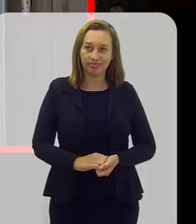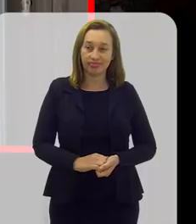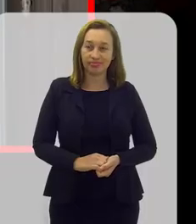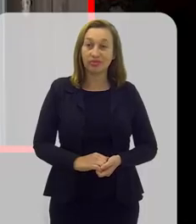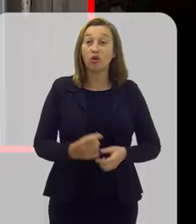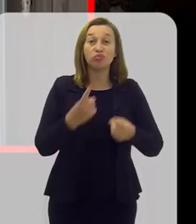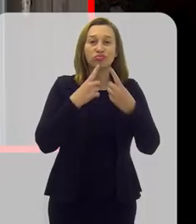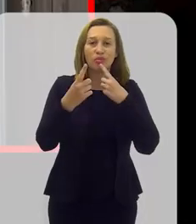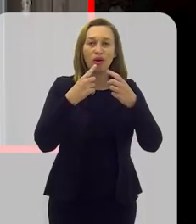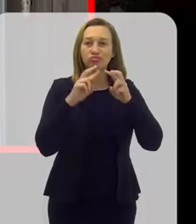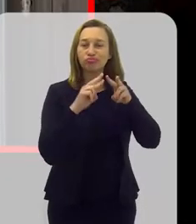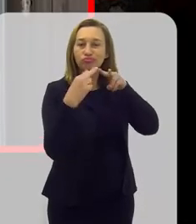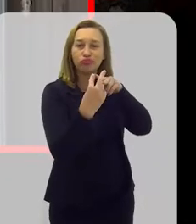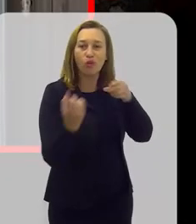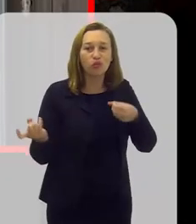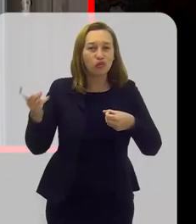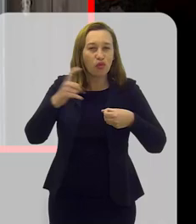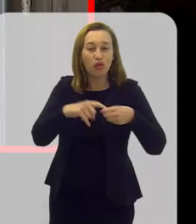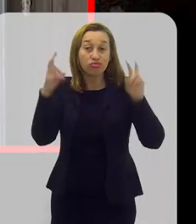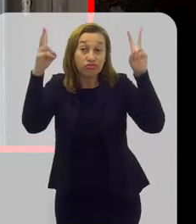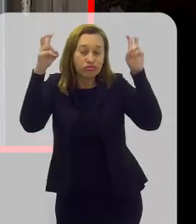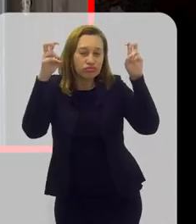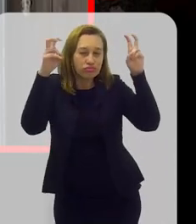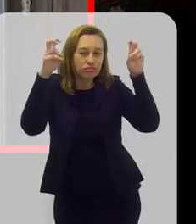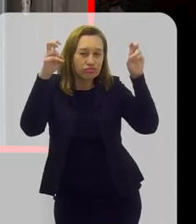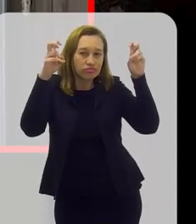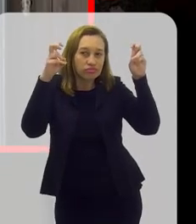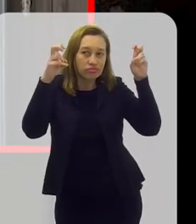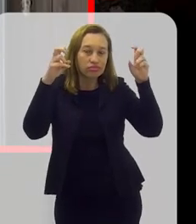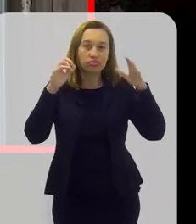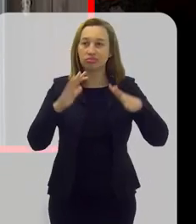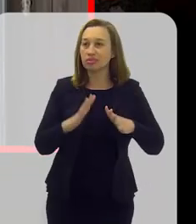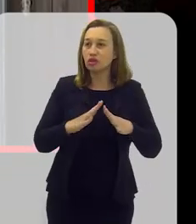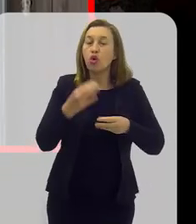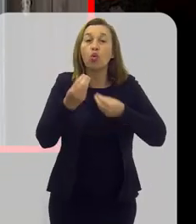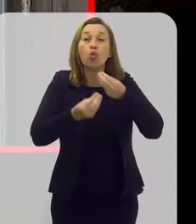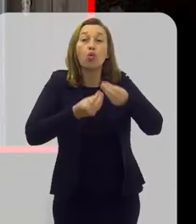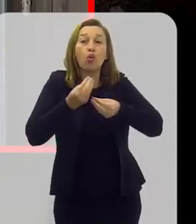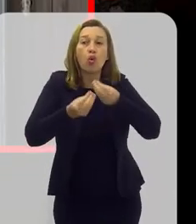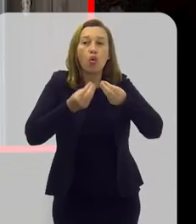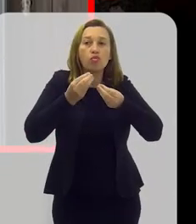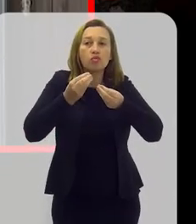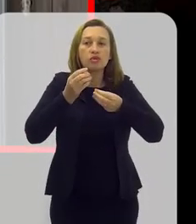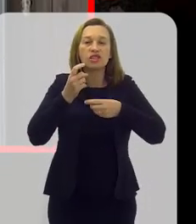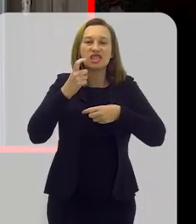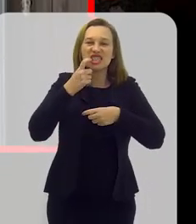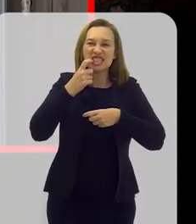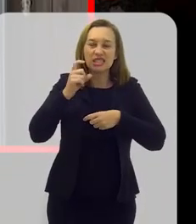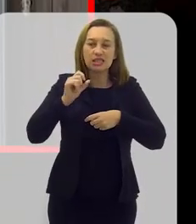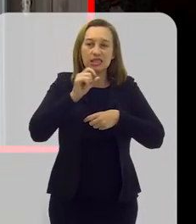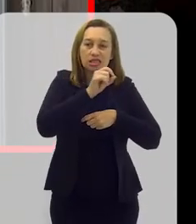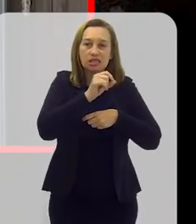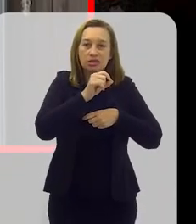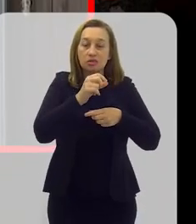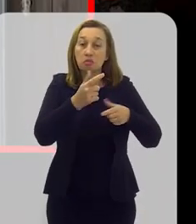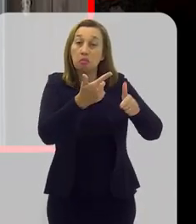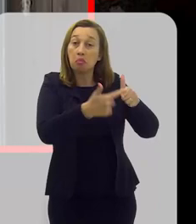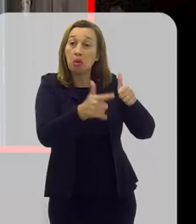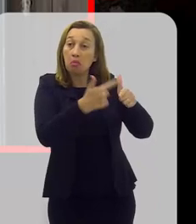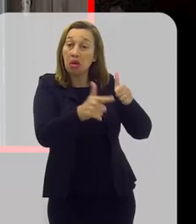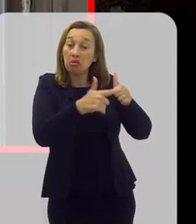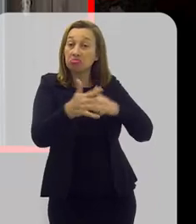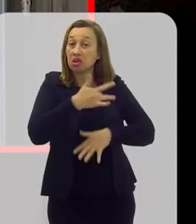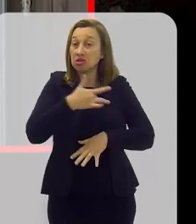O debate virtual está de volta. O assunto em pauta é como a incidência da CARI afeta a saúde bucal da